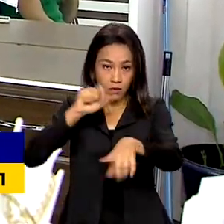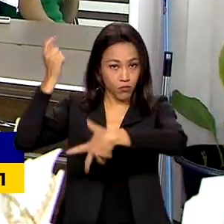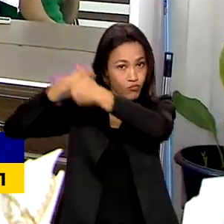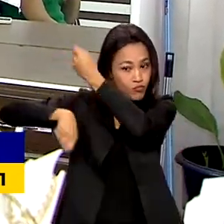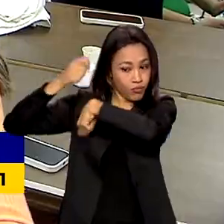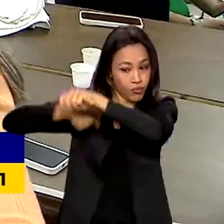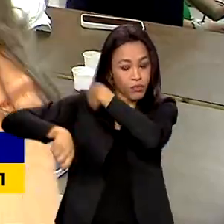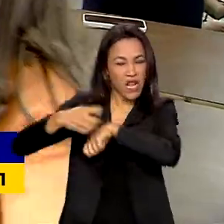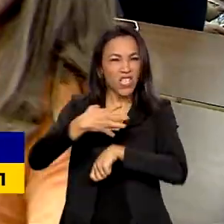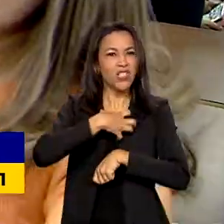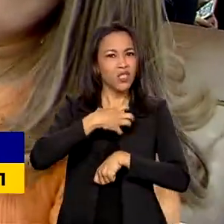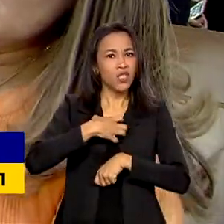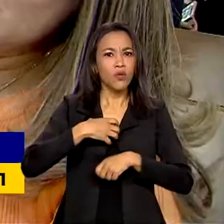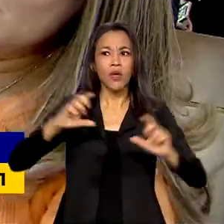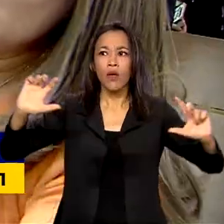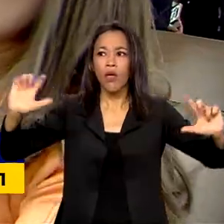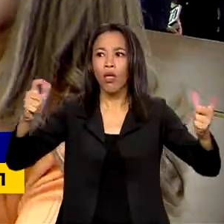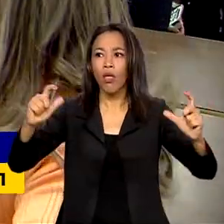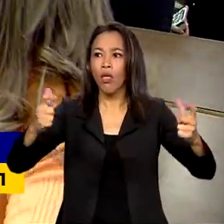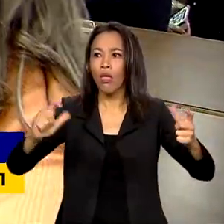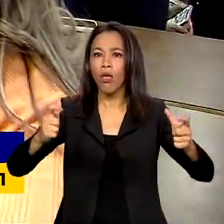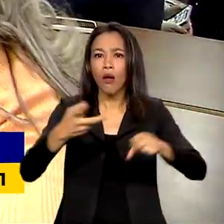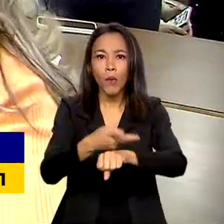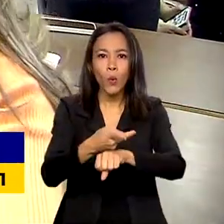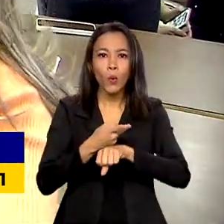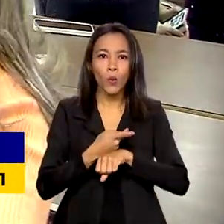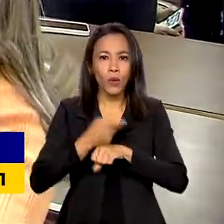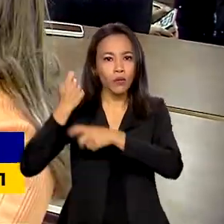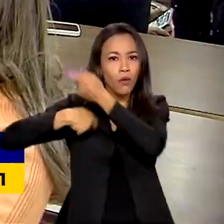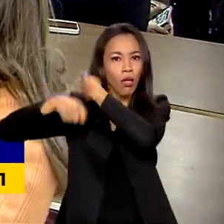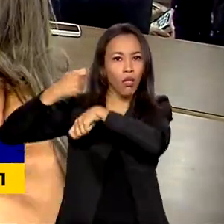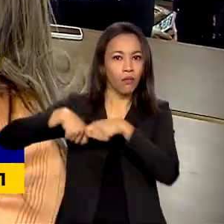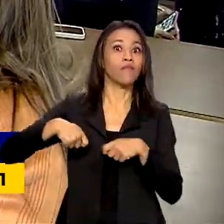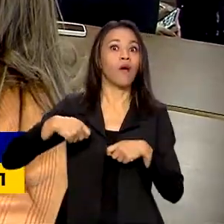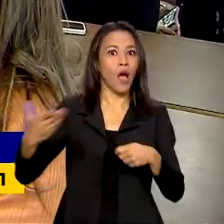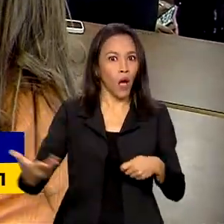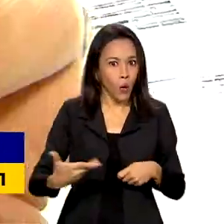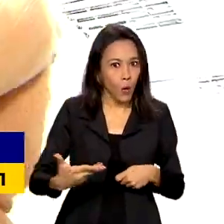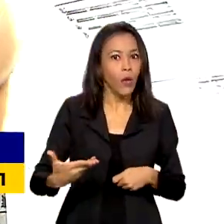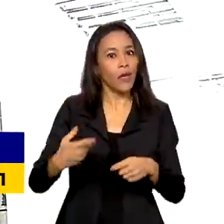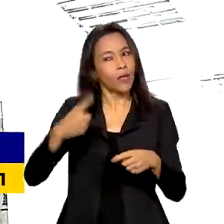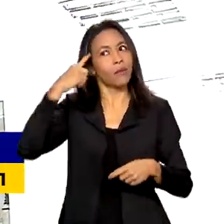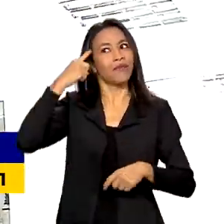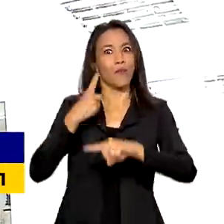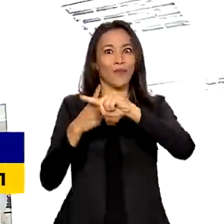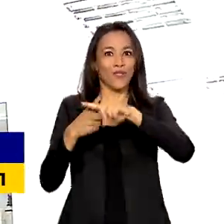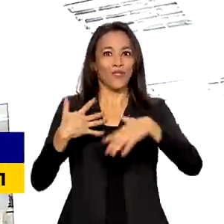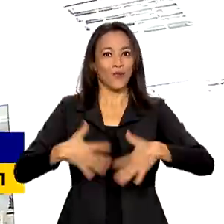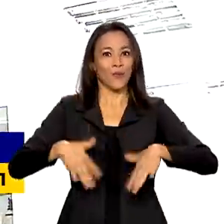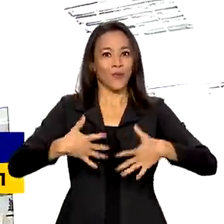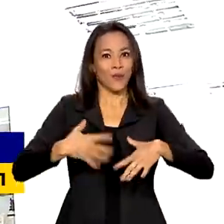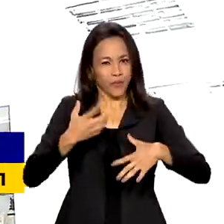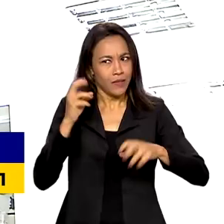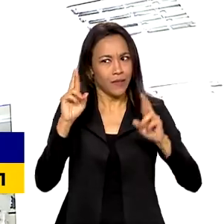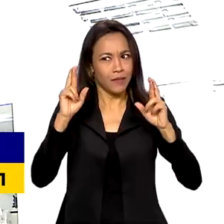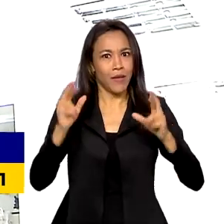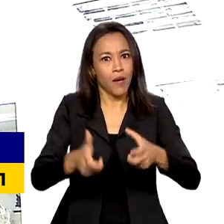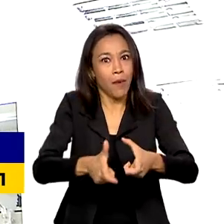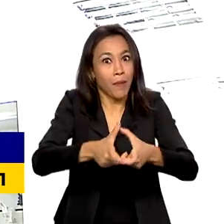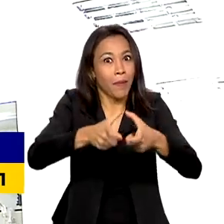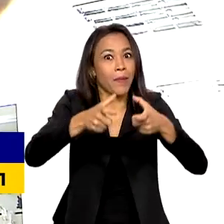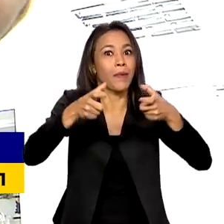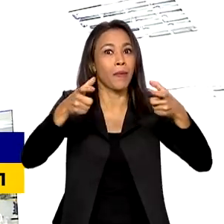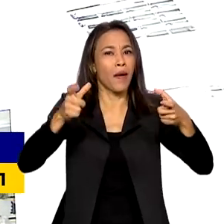Carvalho sentiu uma queda na procura dos serviços no salão. Agora, ela está otimista e espera maior crescimento do